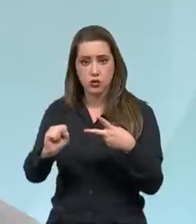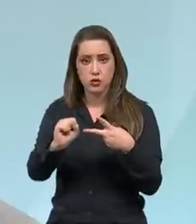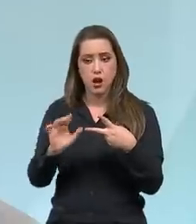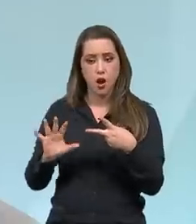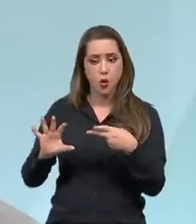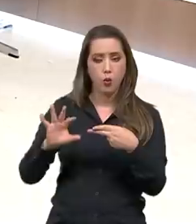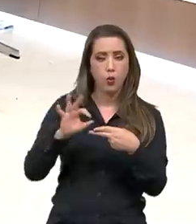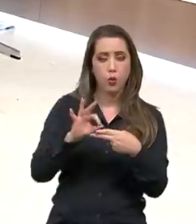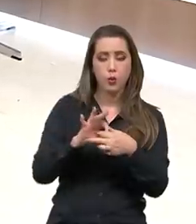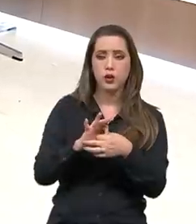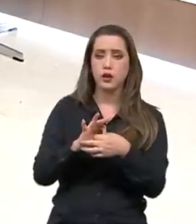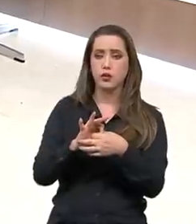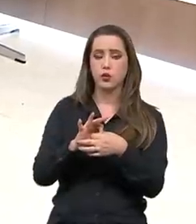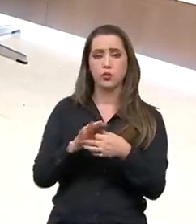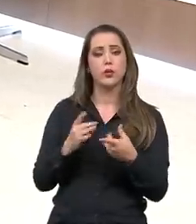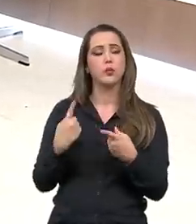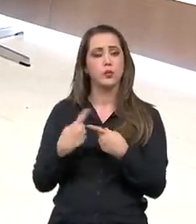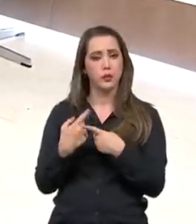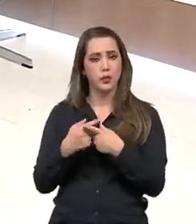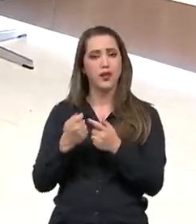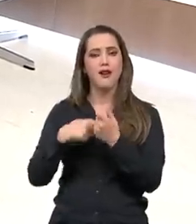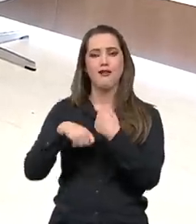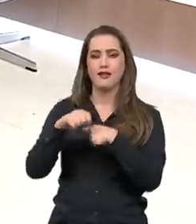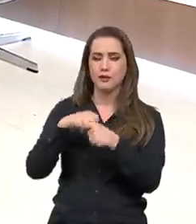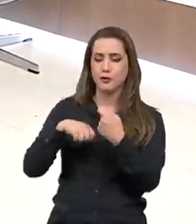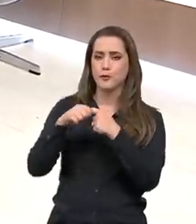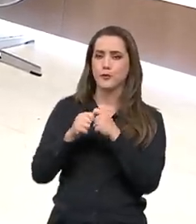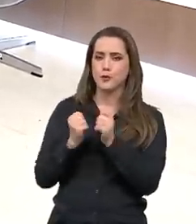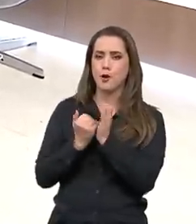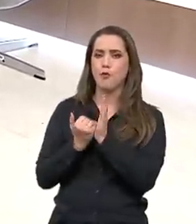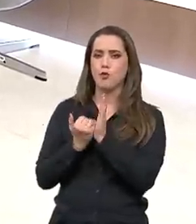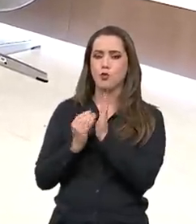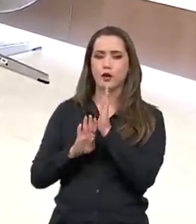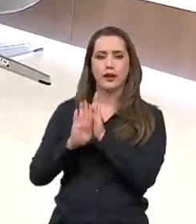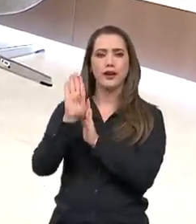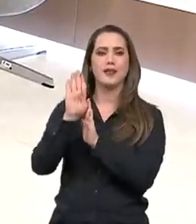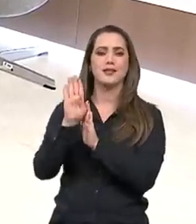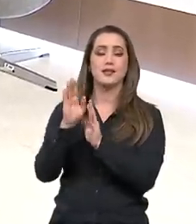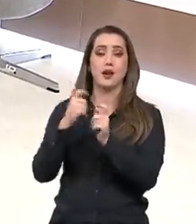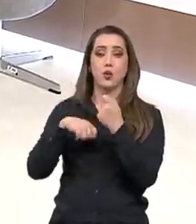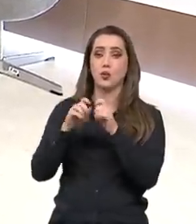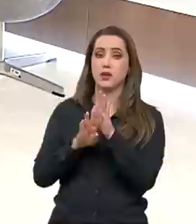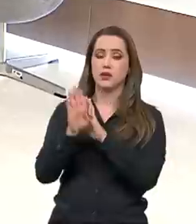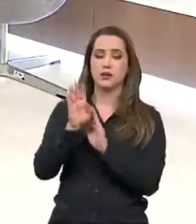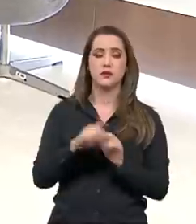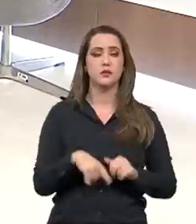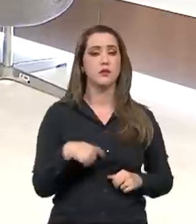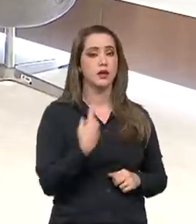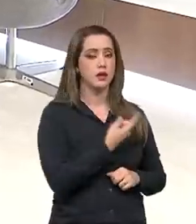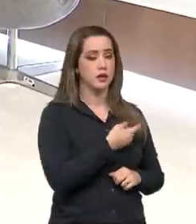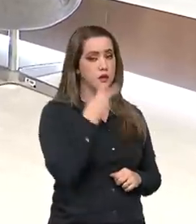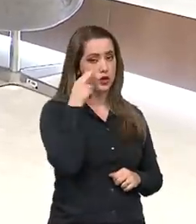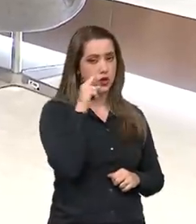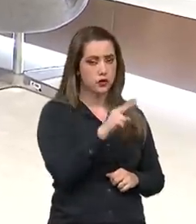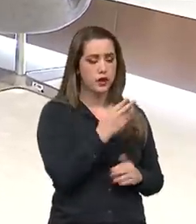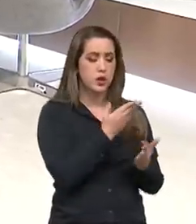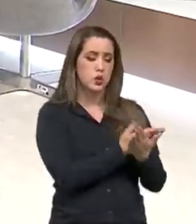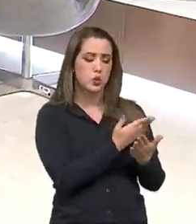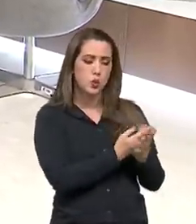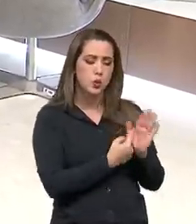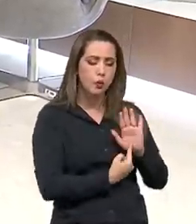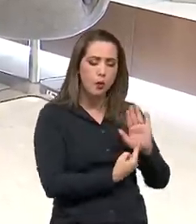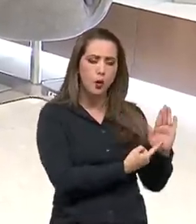ajuda aos vulneráveis, sem que a economia cresça, sem que você gere emprego formal. Então, a gente pode deduzir que esse estudo